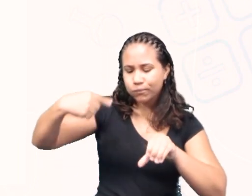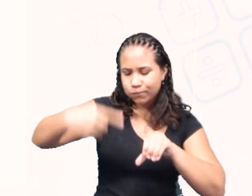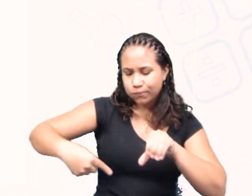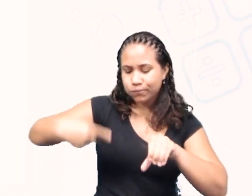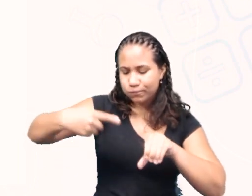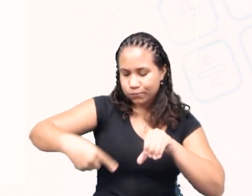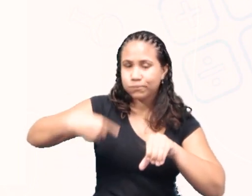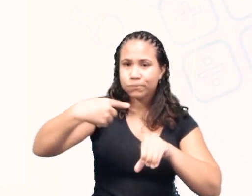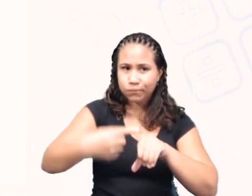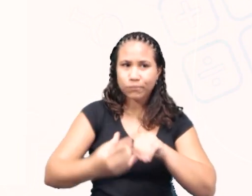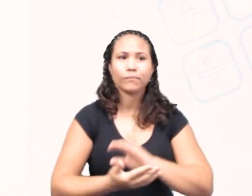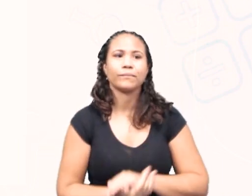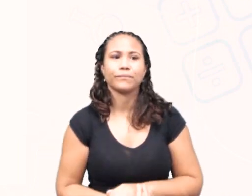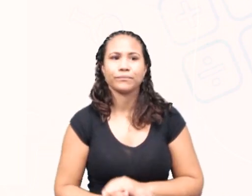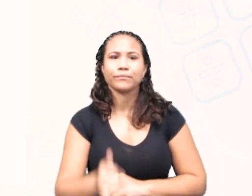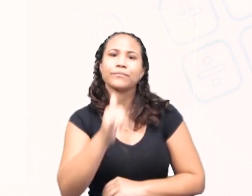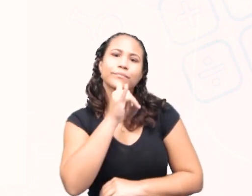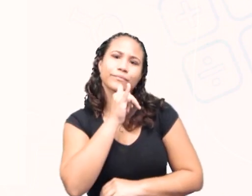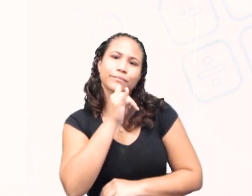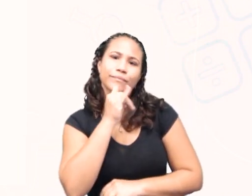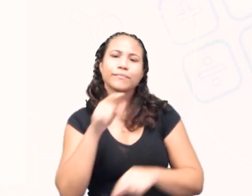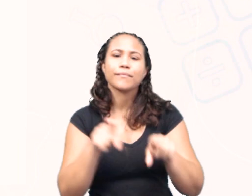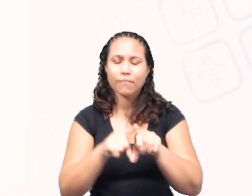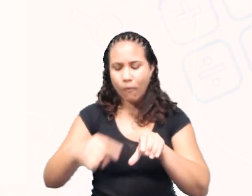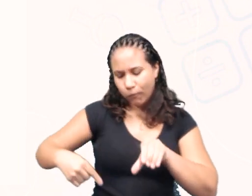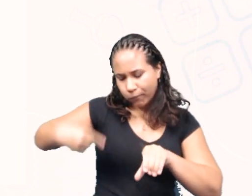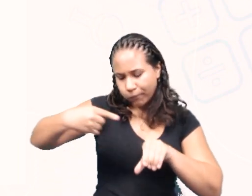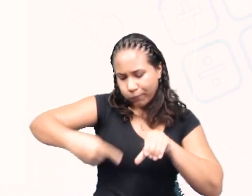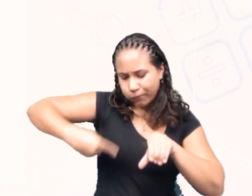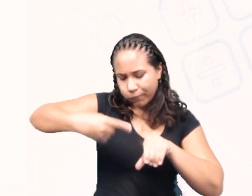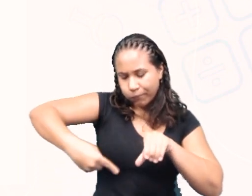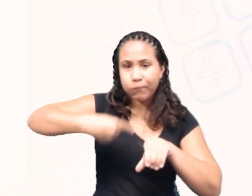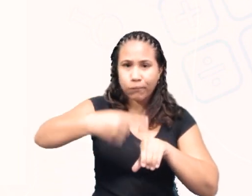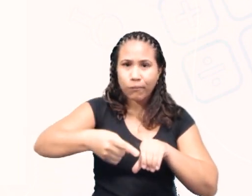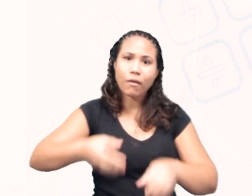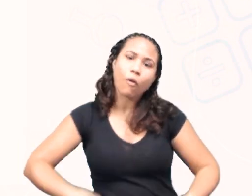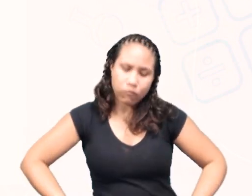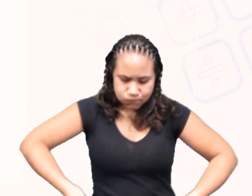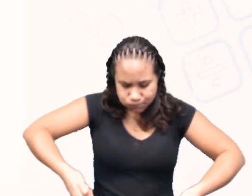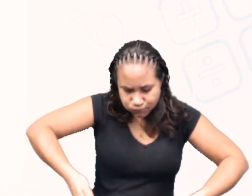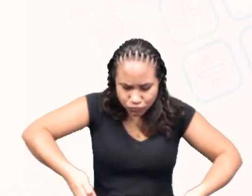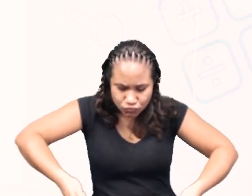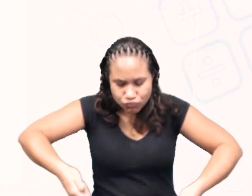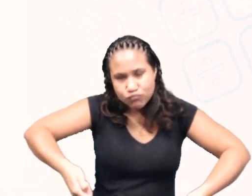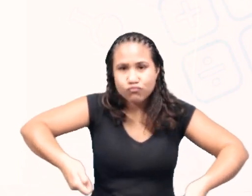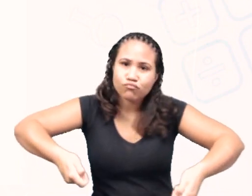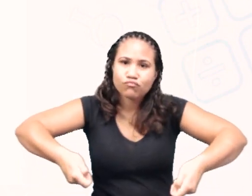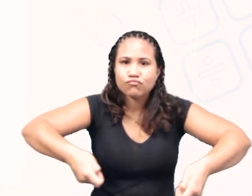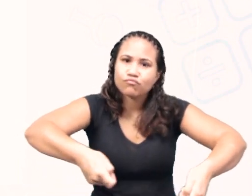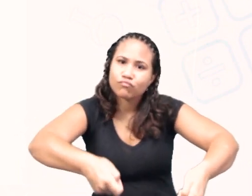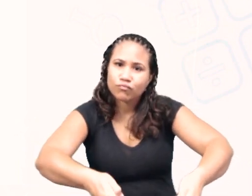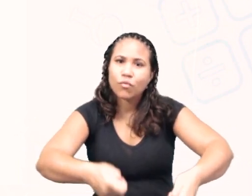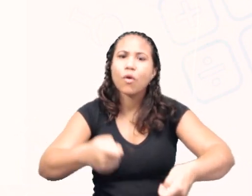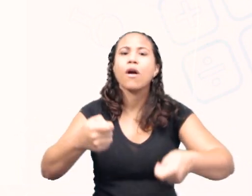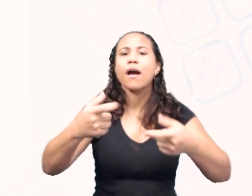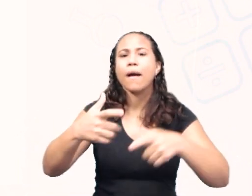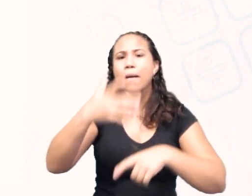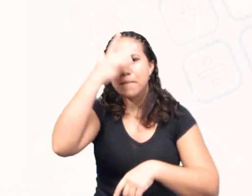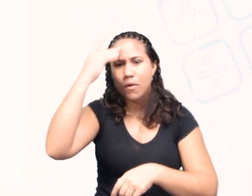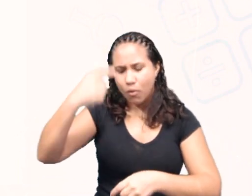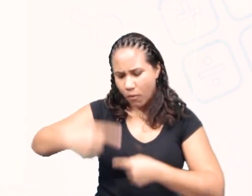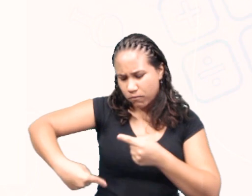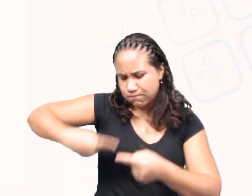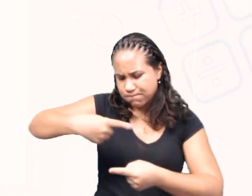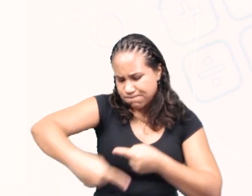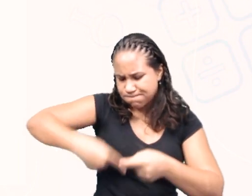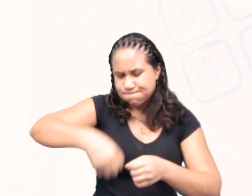eixo. Um bom exemplo da utilização da roda com o eixo é um carrinho de mão, onde a pressão